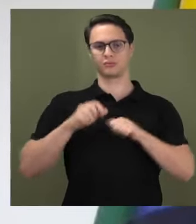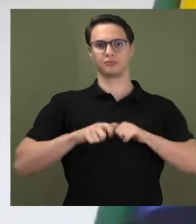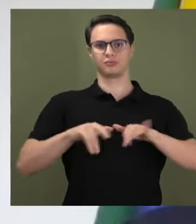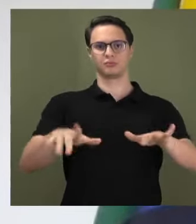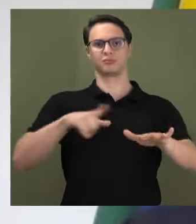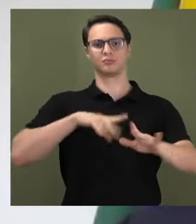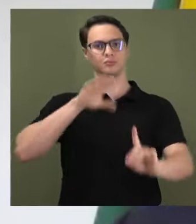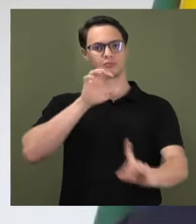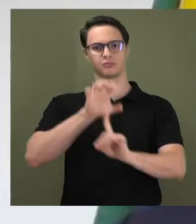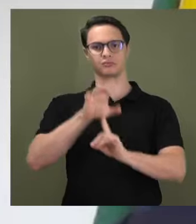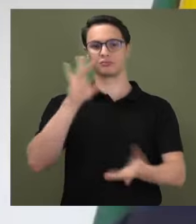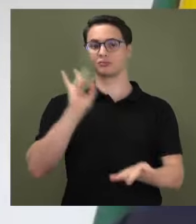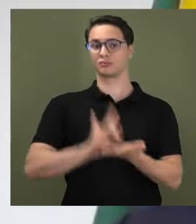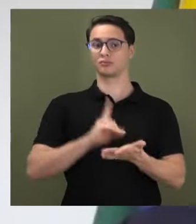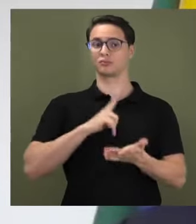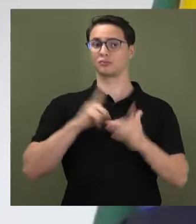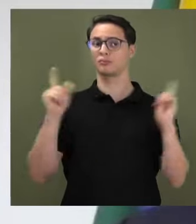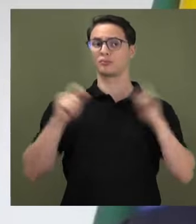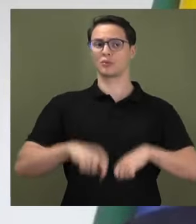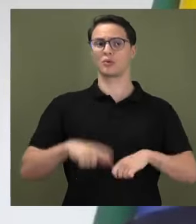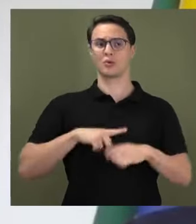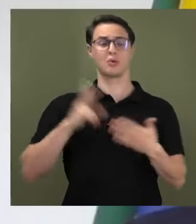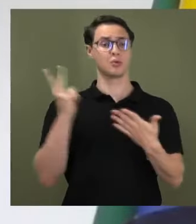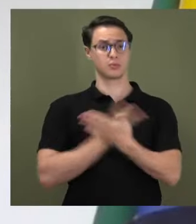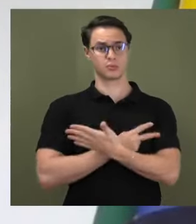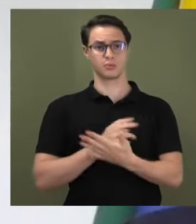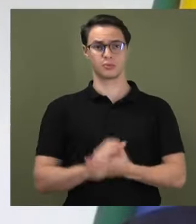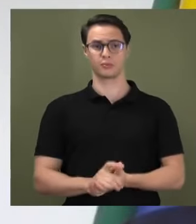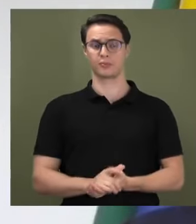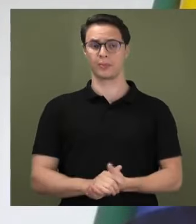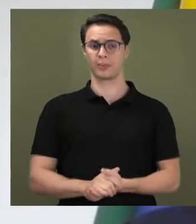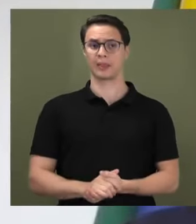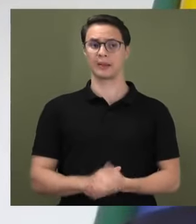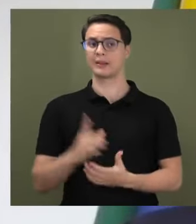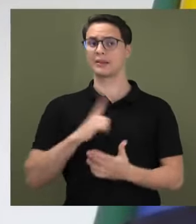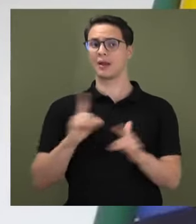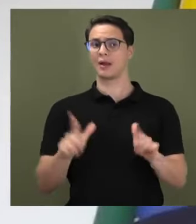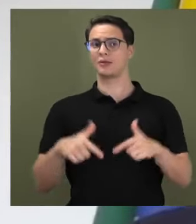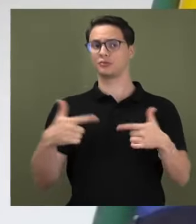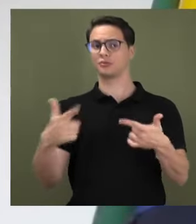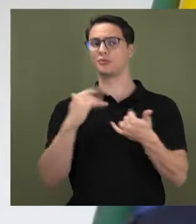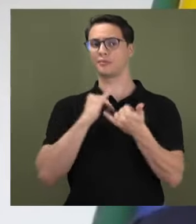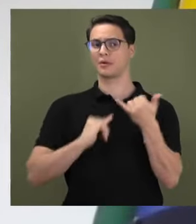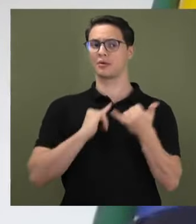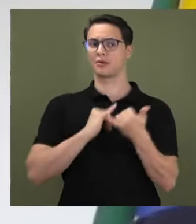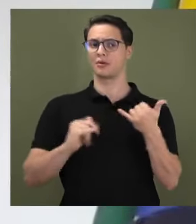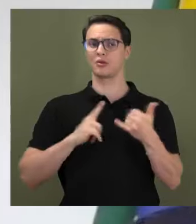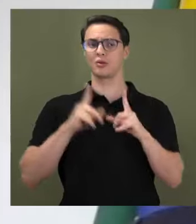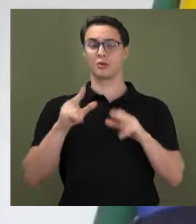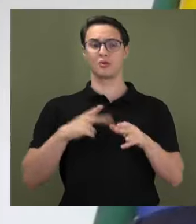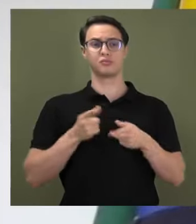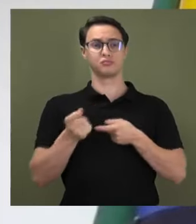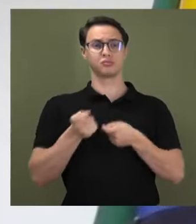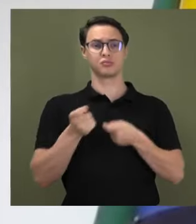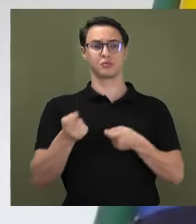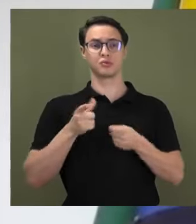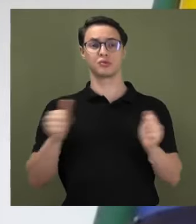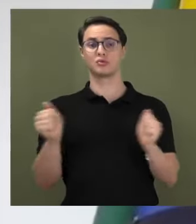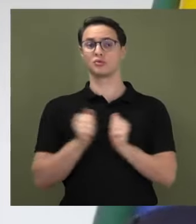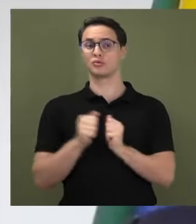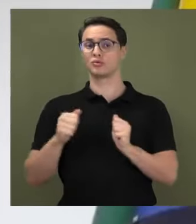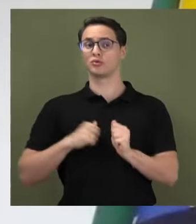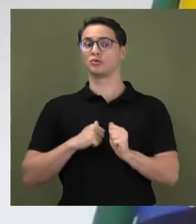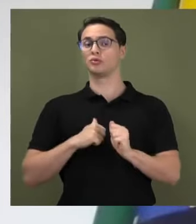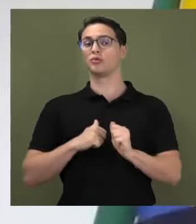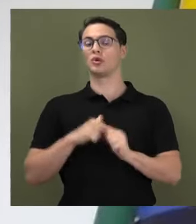impacto pela possibilidade de ocorrerem ações parecidas com as provocadas junto à plataforma